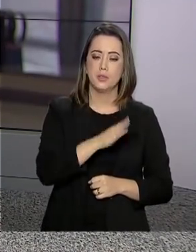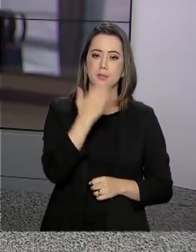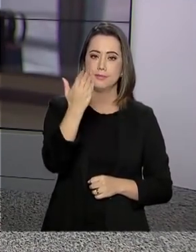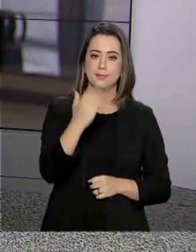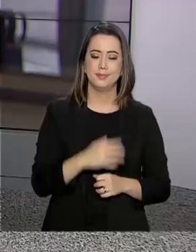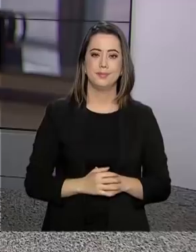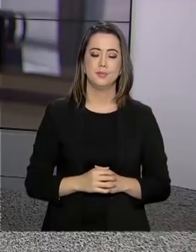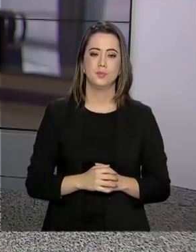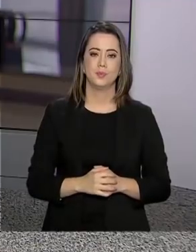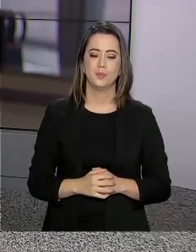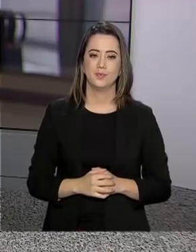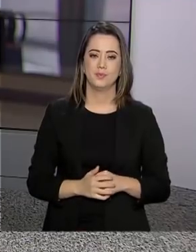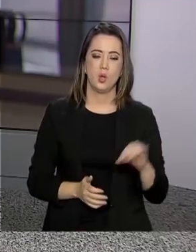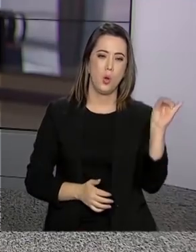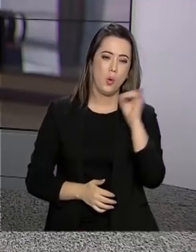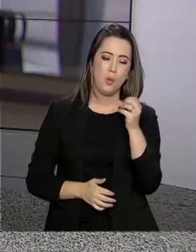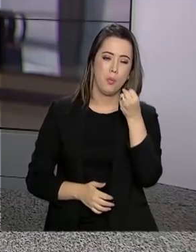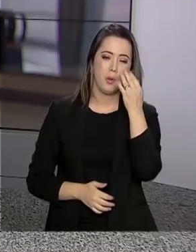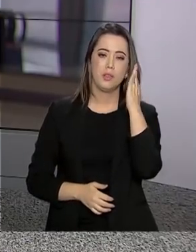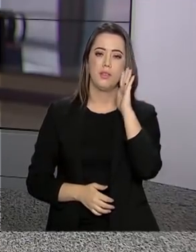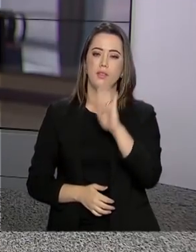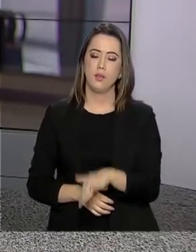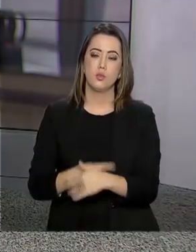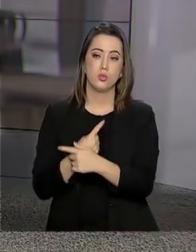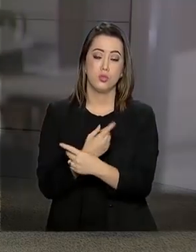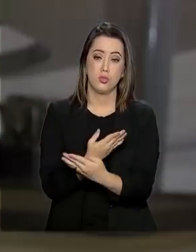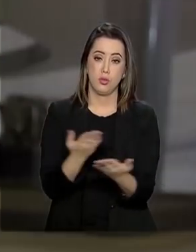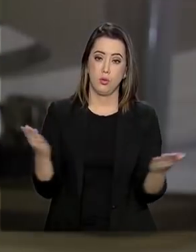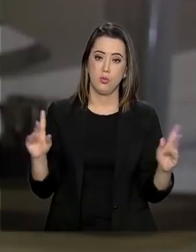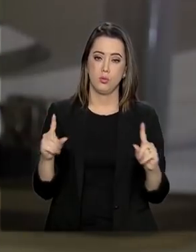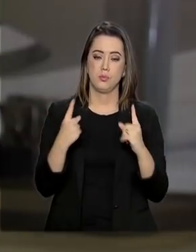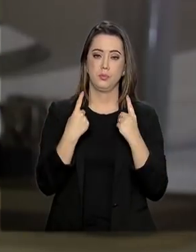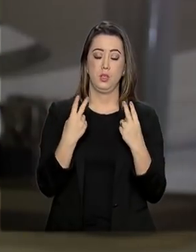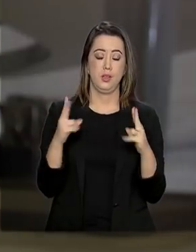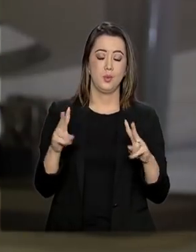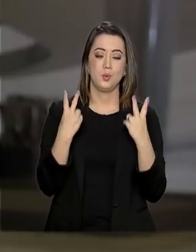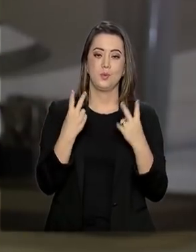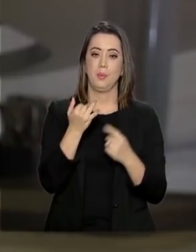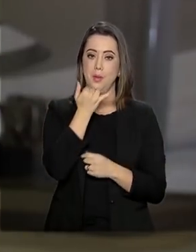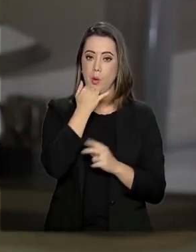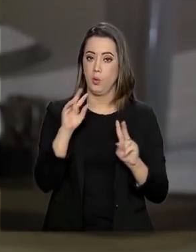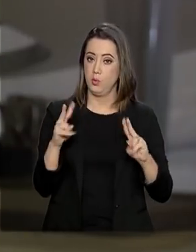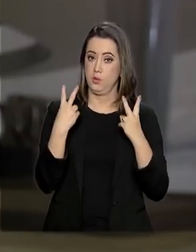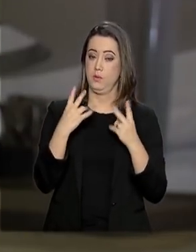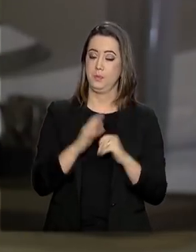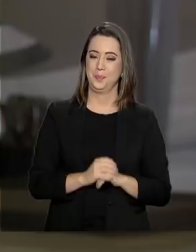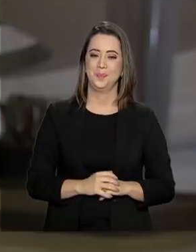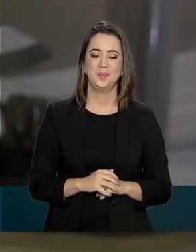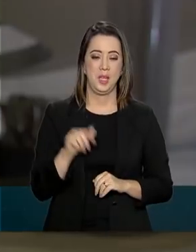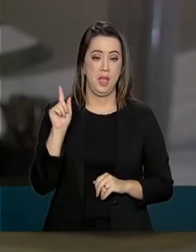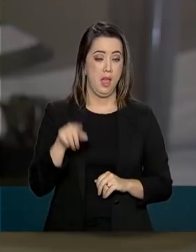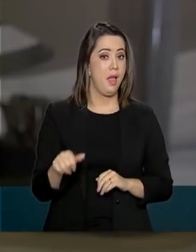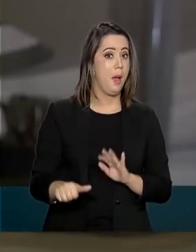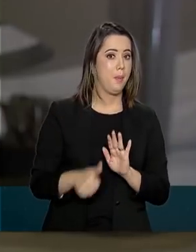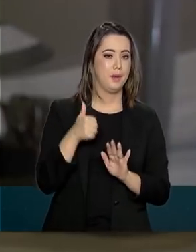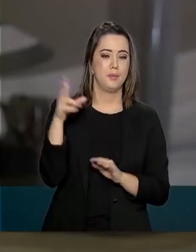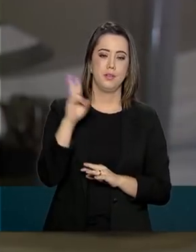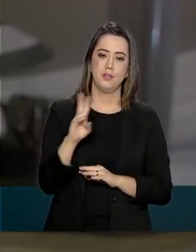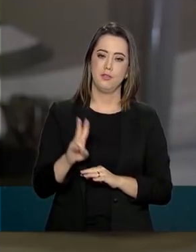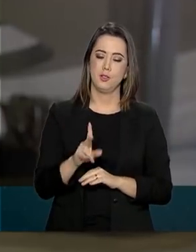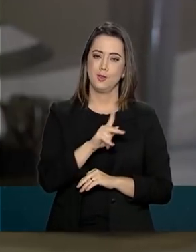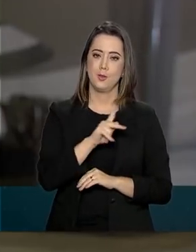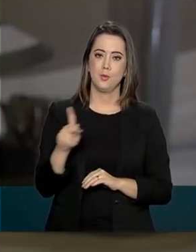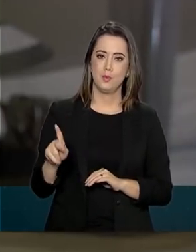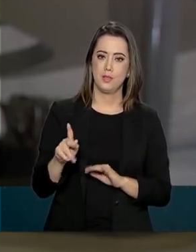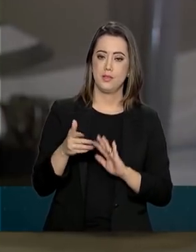Boa tarde para você. Boa tarde, Roberto. Boa tarde a todos que nos acompanham. Esta será a primeira vez que o presidente da Câmara,